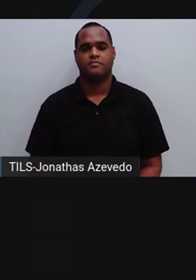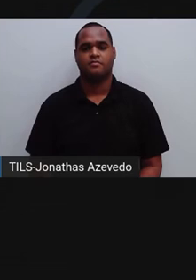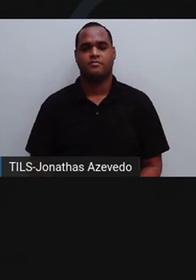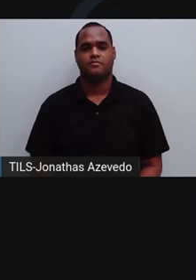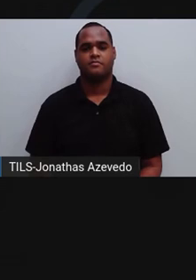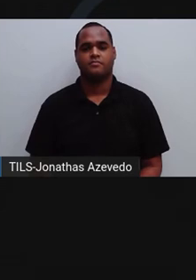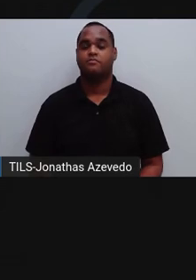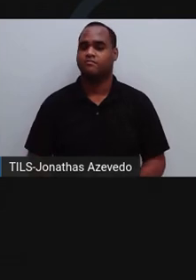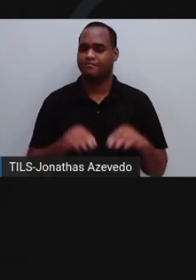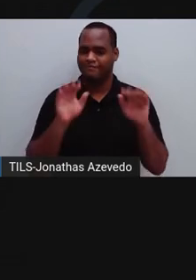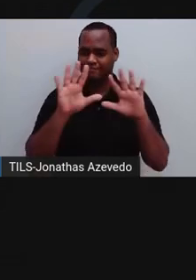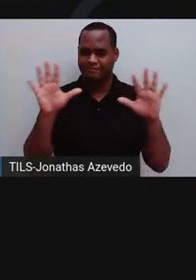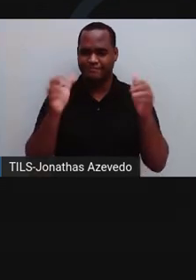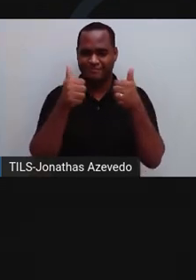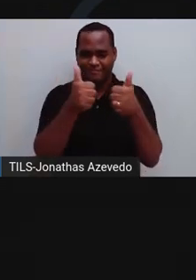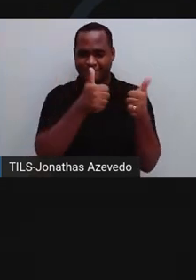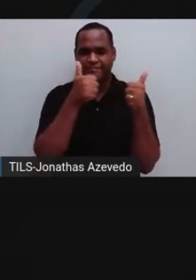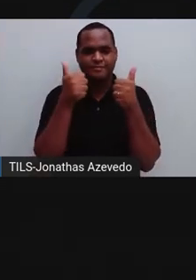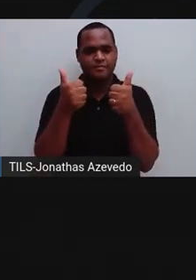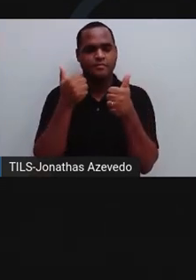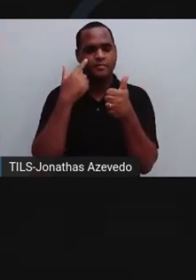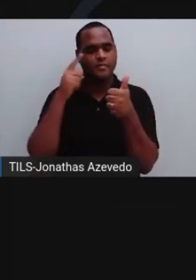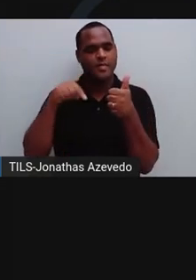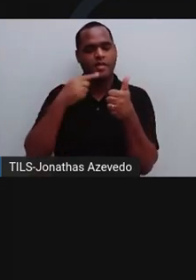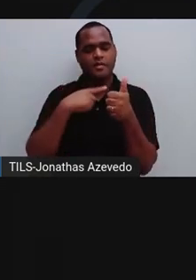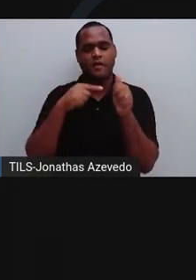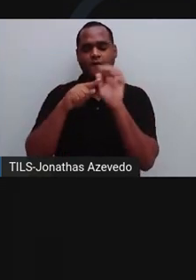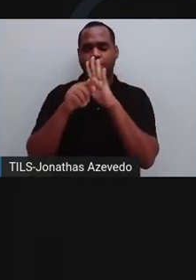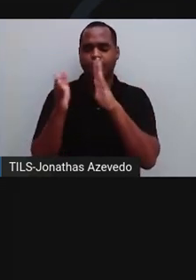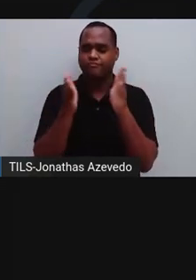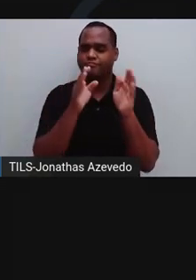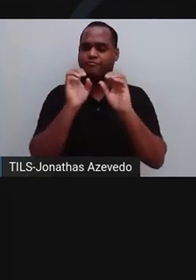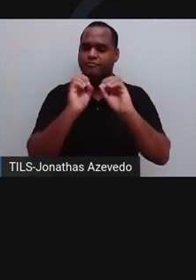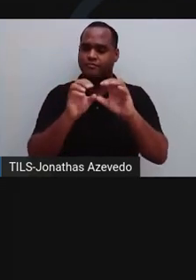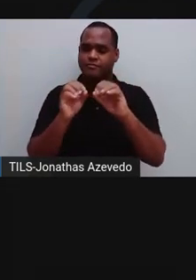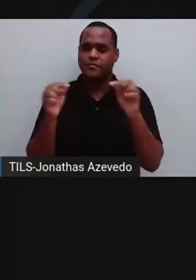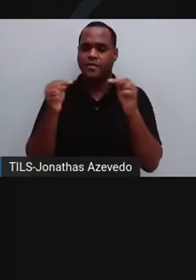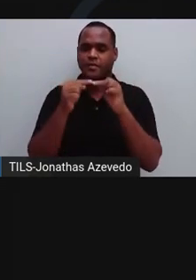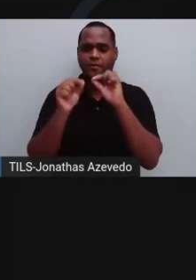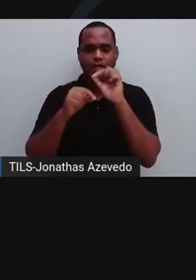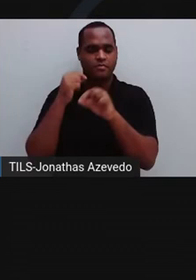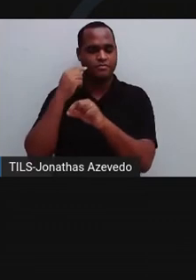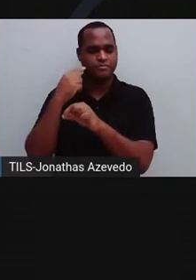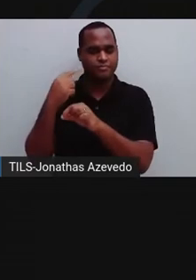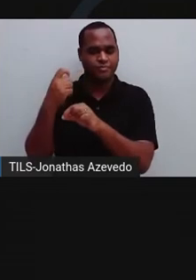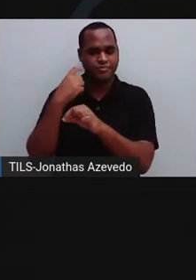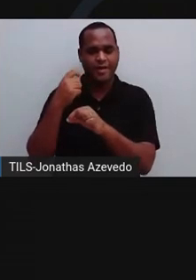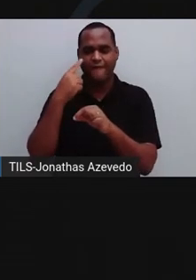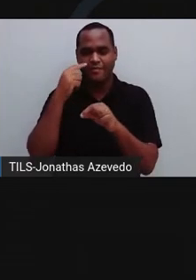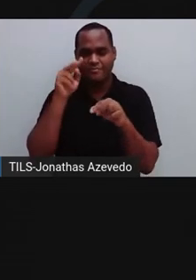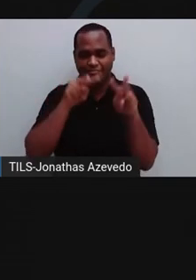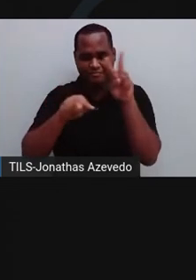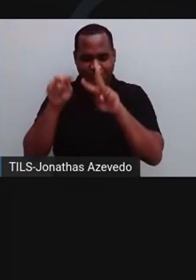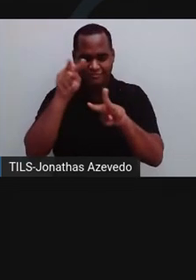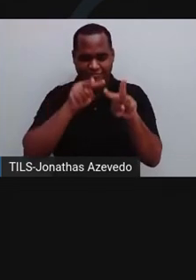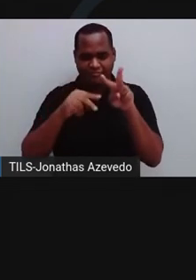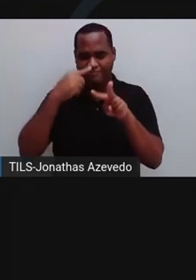Olá pessoal, esta nossa videoaula é sobre poluição visual. Vamos lá?